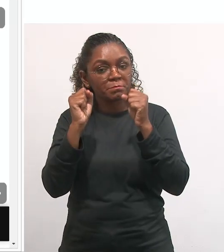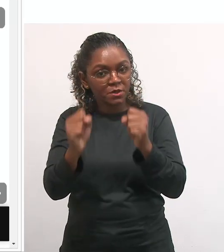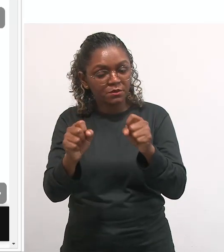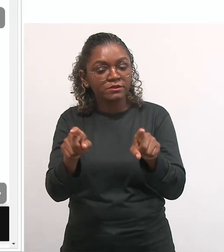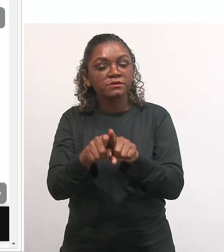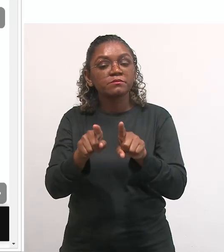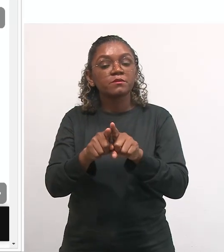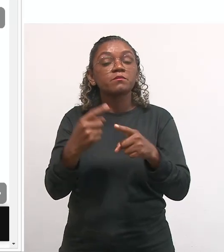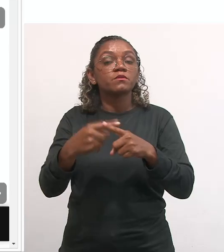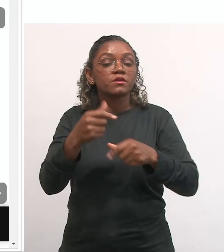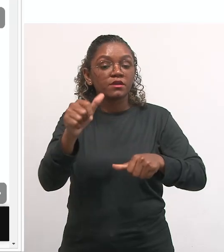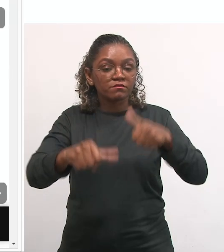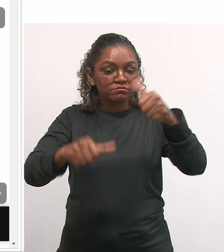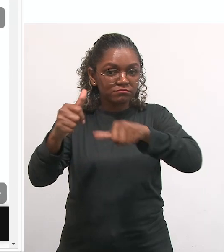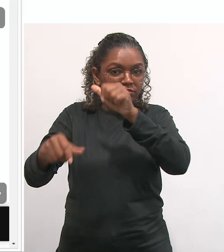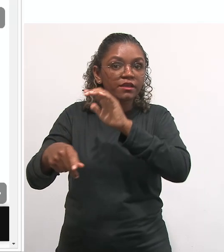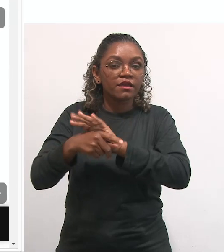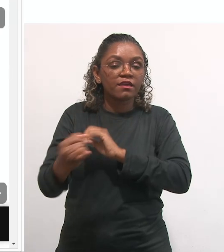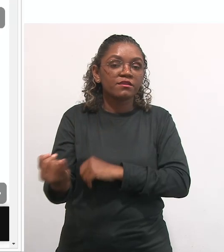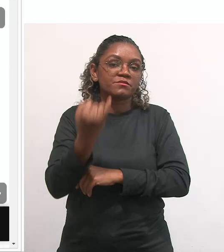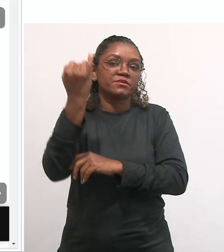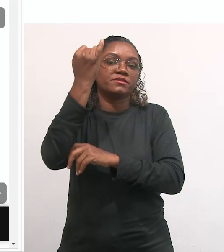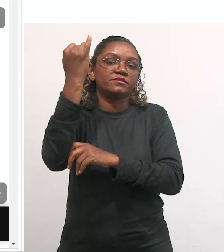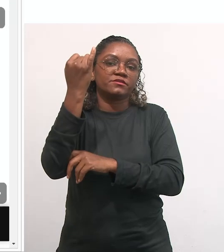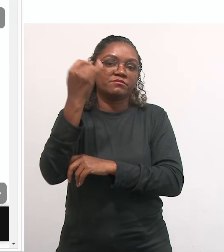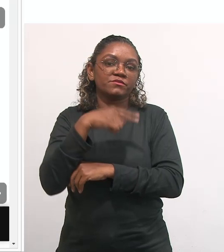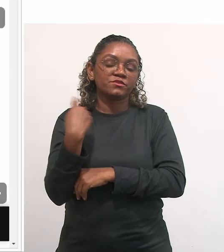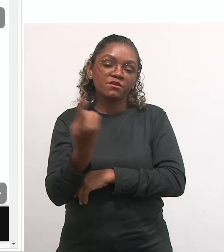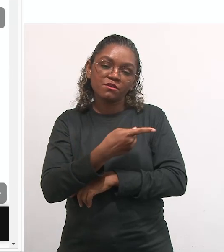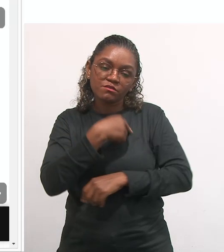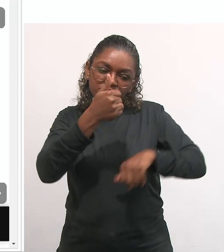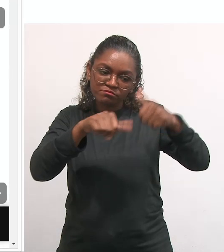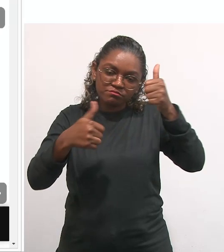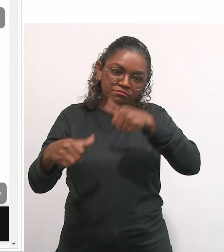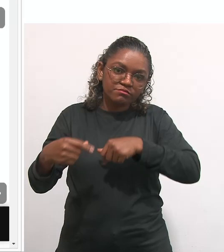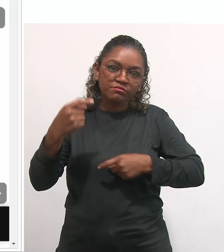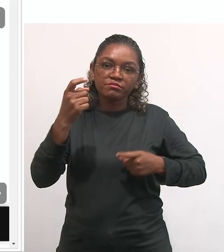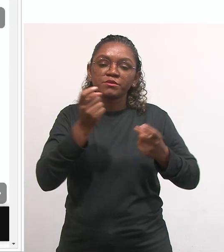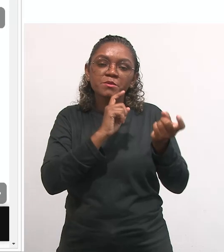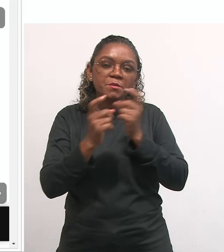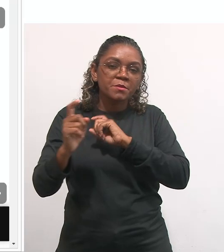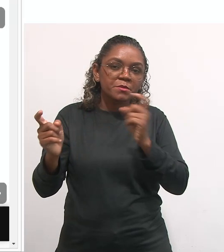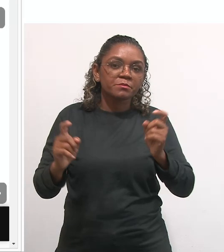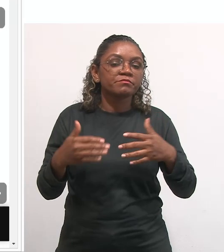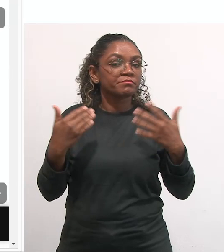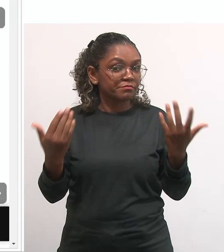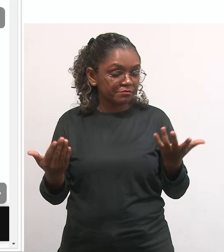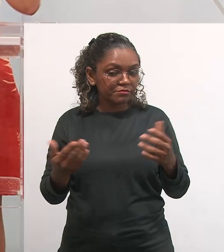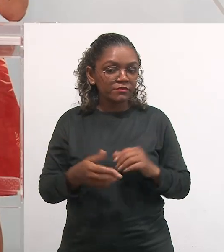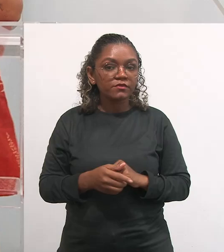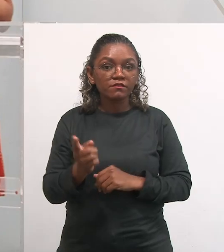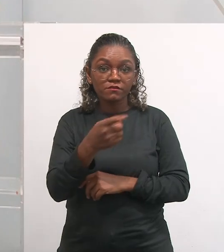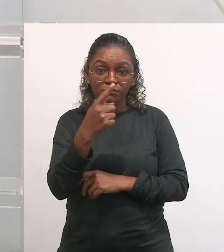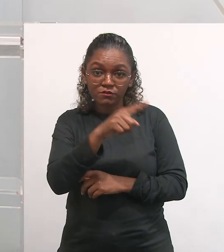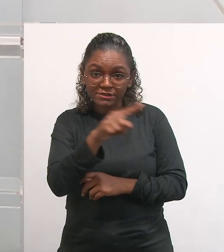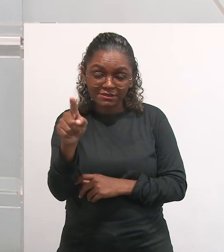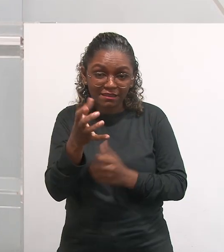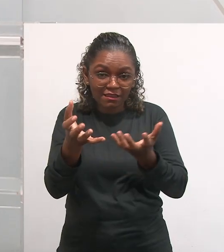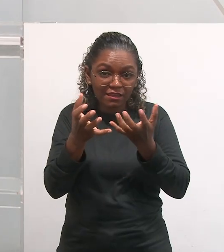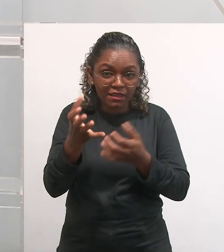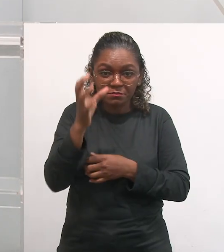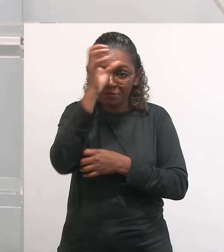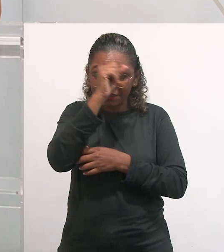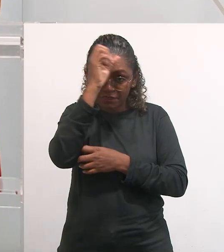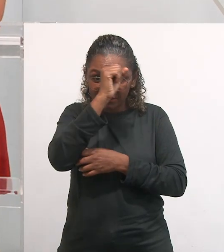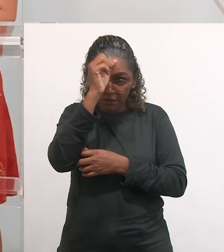apreciação importante para as nossas análises e as nossas discussões. Bom, se você quiser saber de